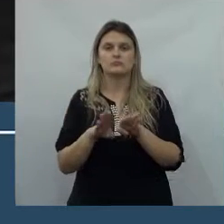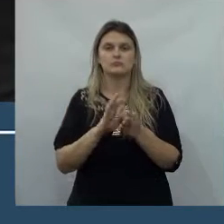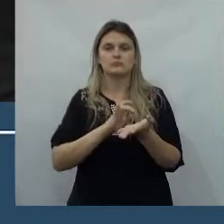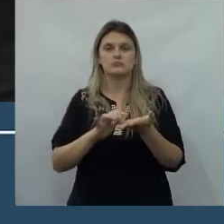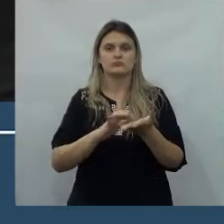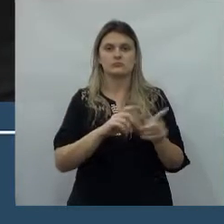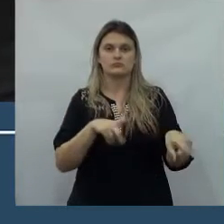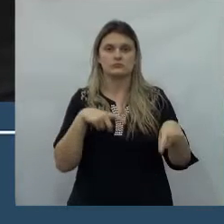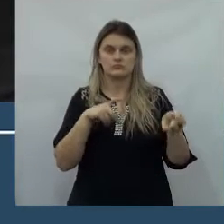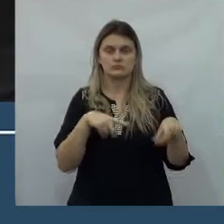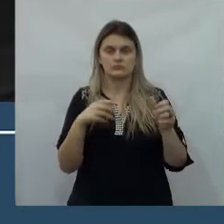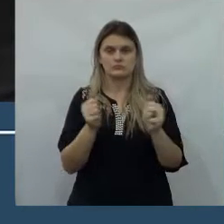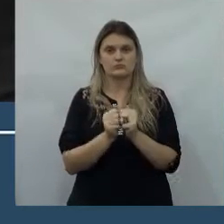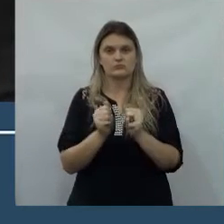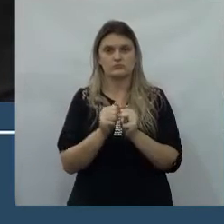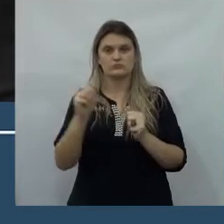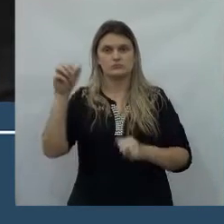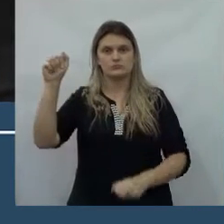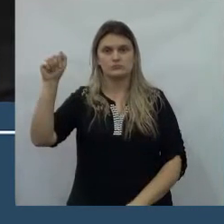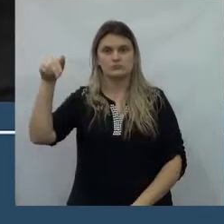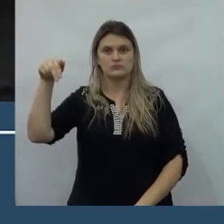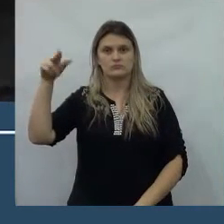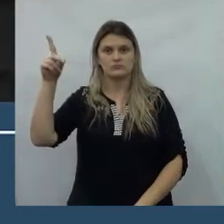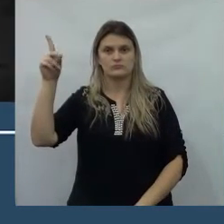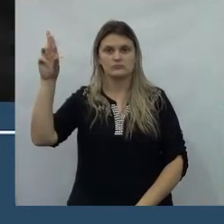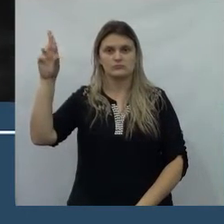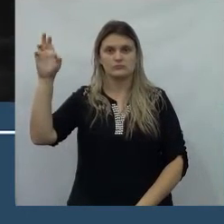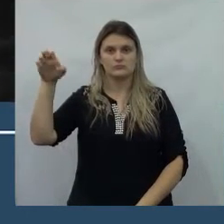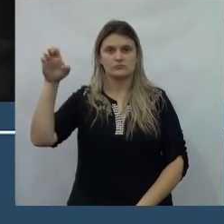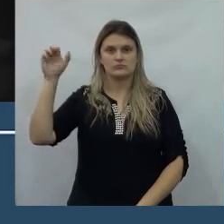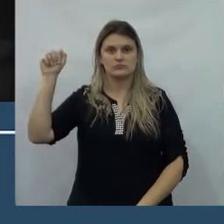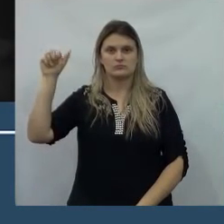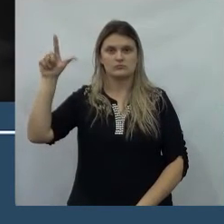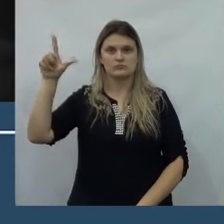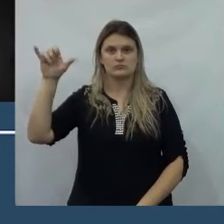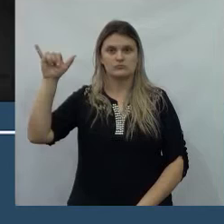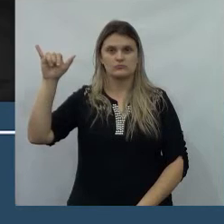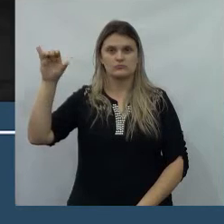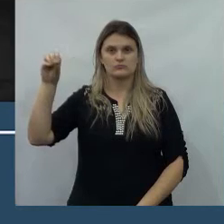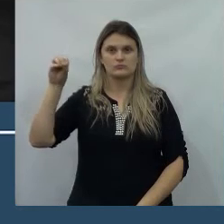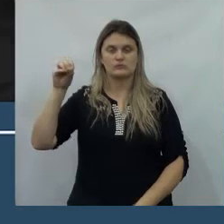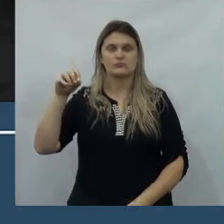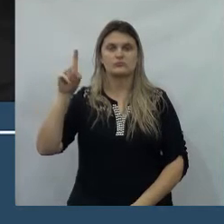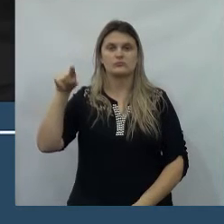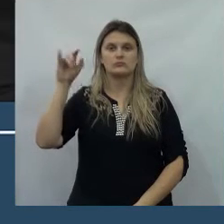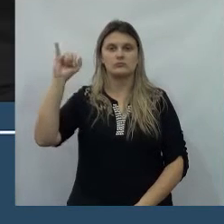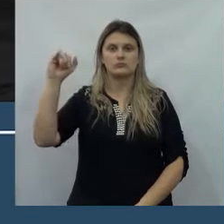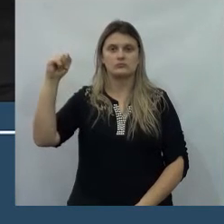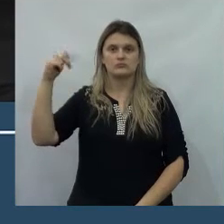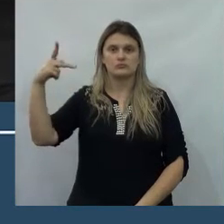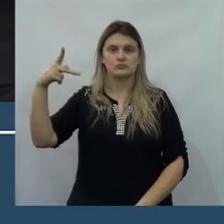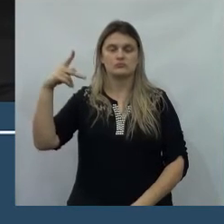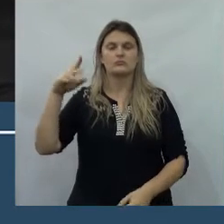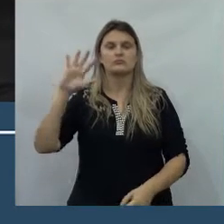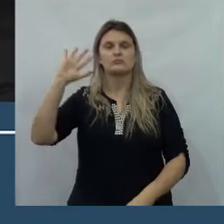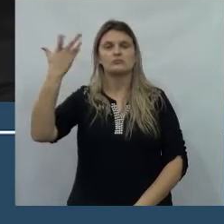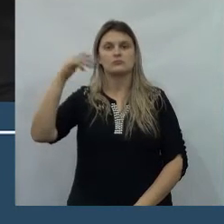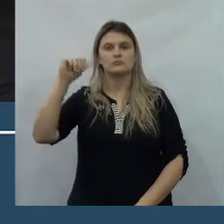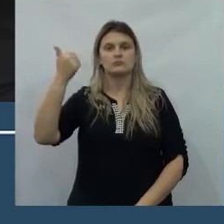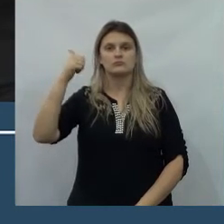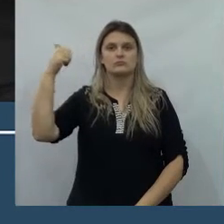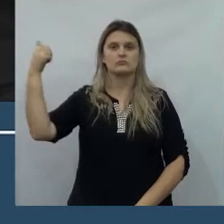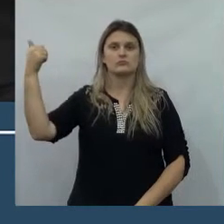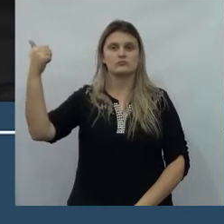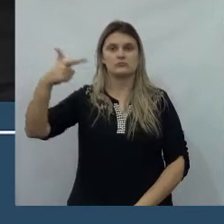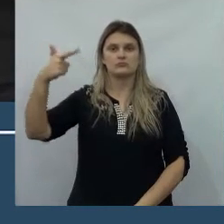o André Aleixo, o chefe do IAP, onde ia acontecer no dia 11, 12 e 13, um